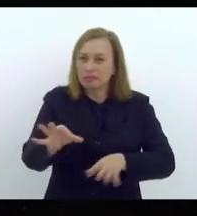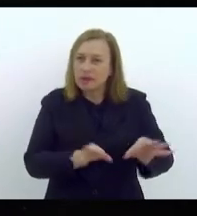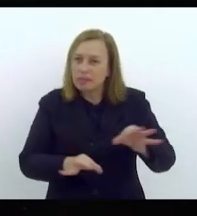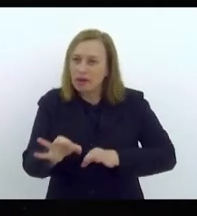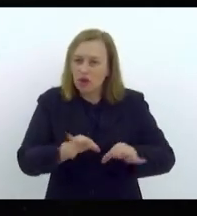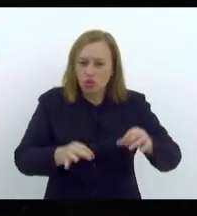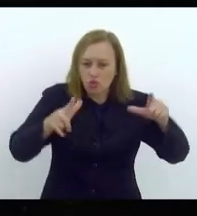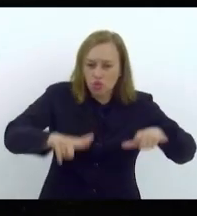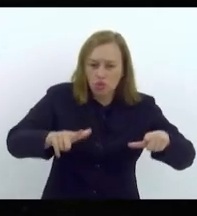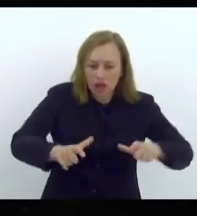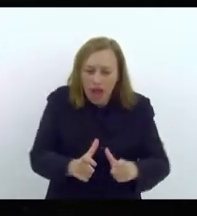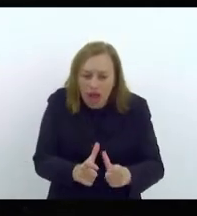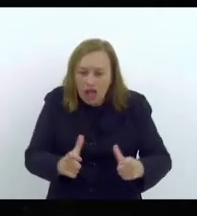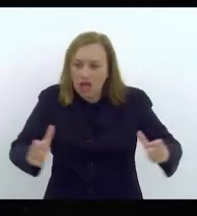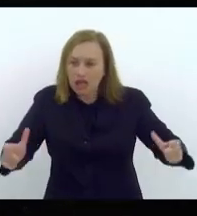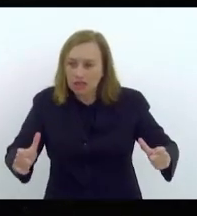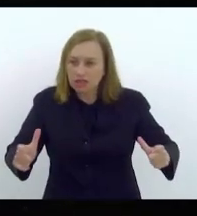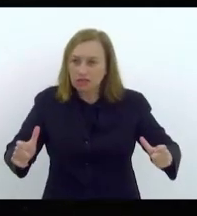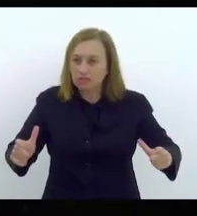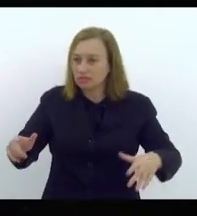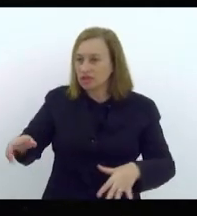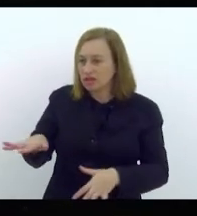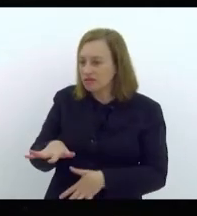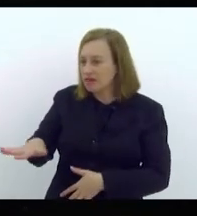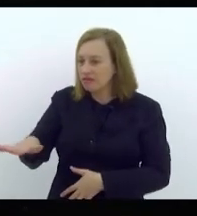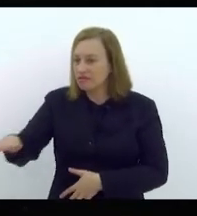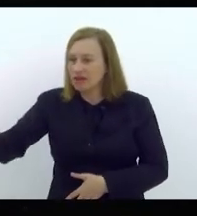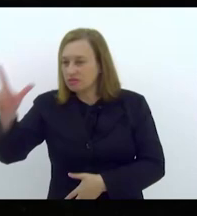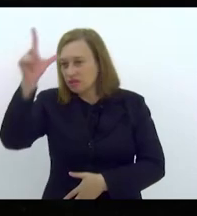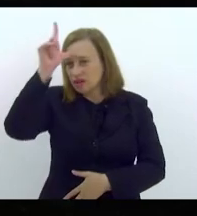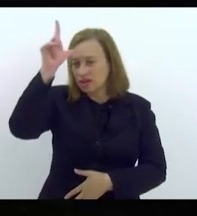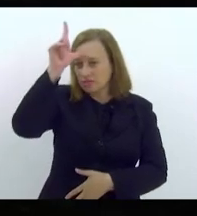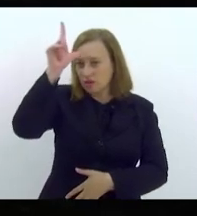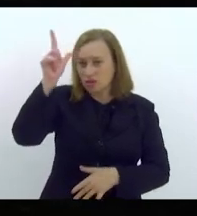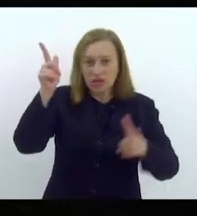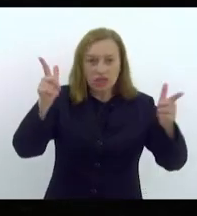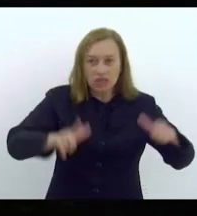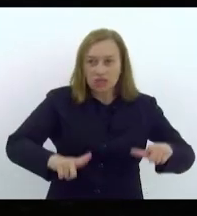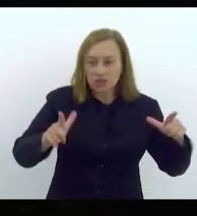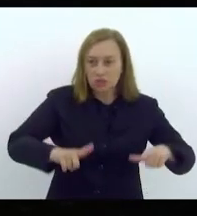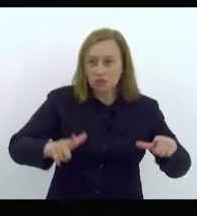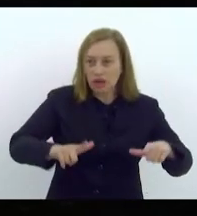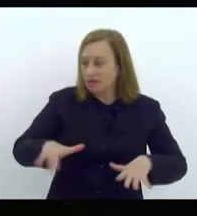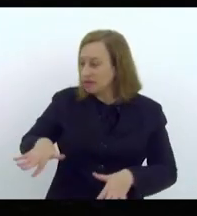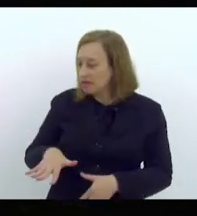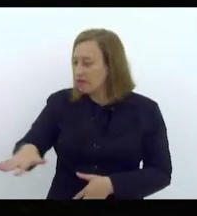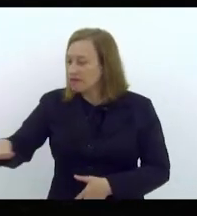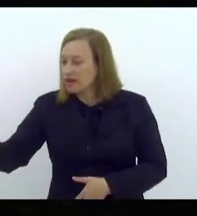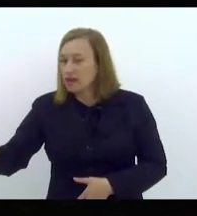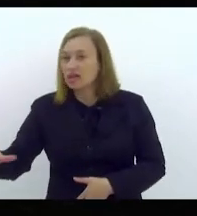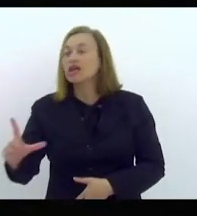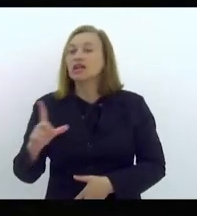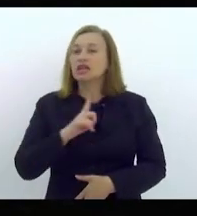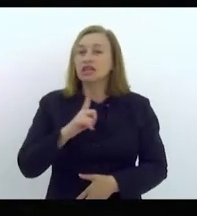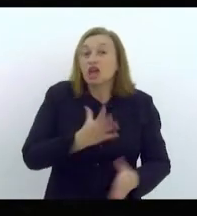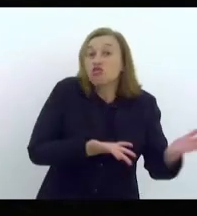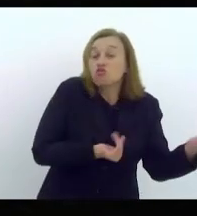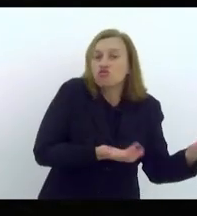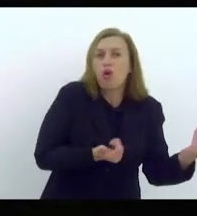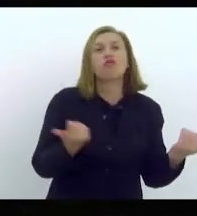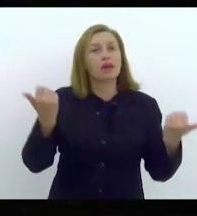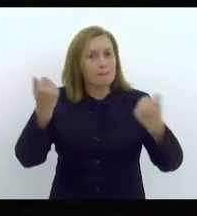no complexo do Alemão. e é nesse território periférico que tem a juventude que